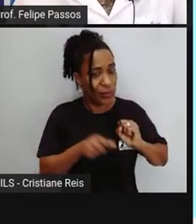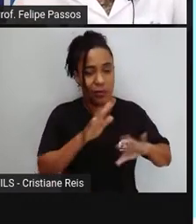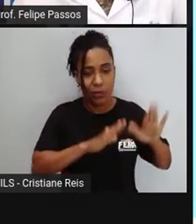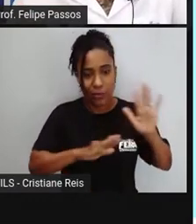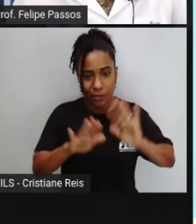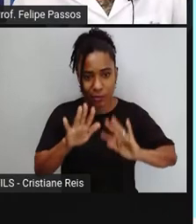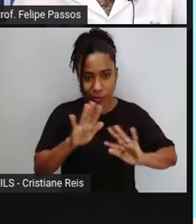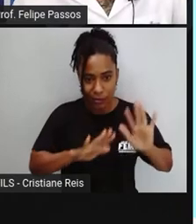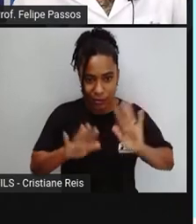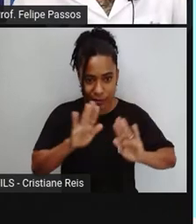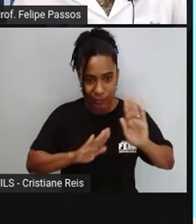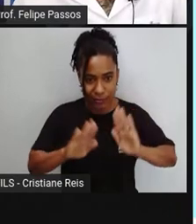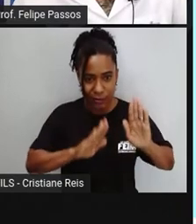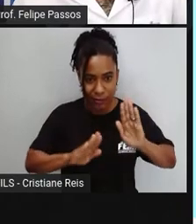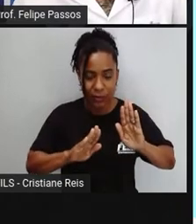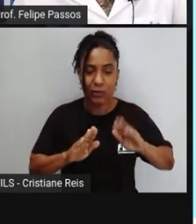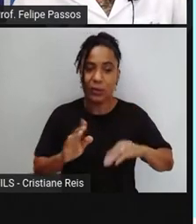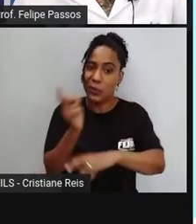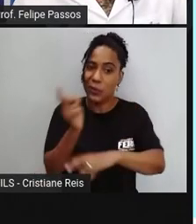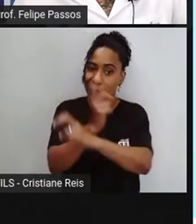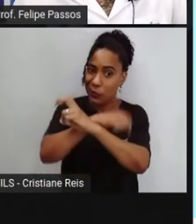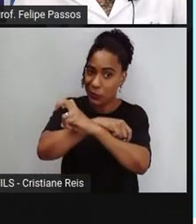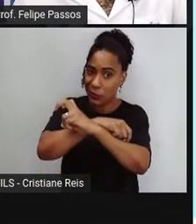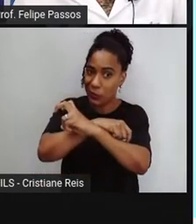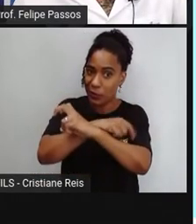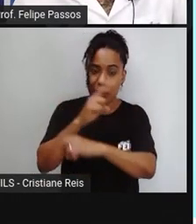né? Apesar de não ser grave, é bom ficar atento.